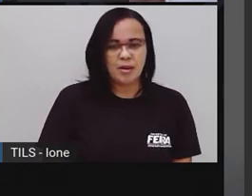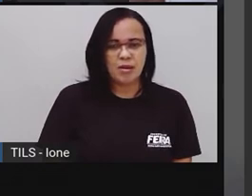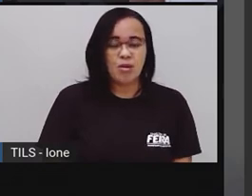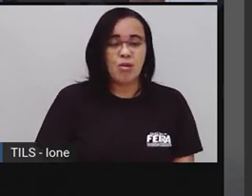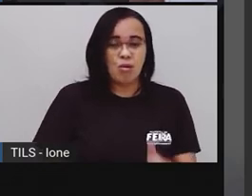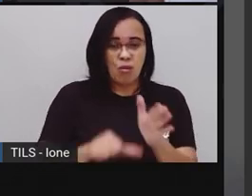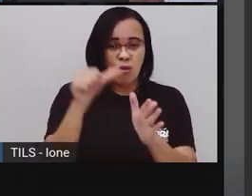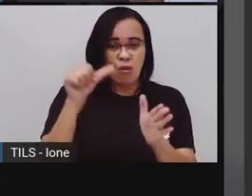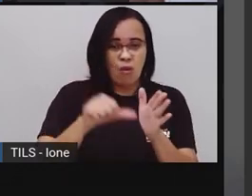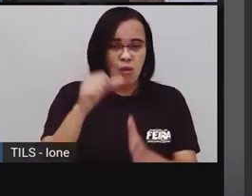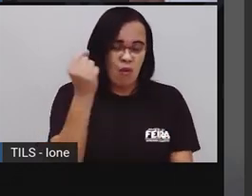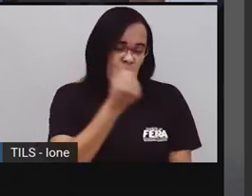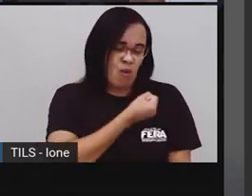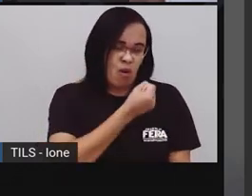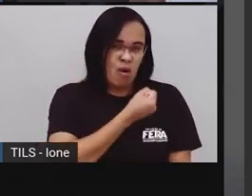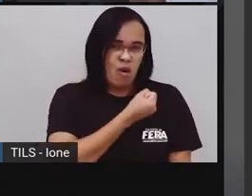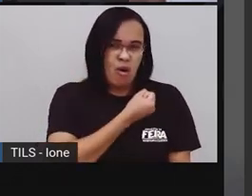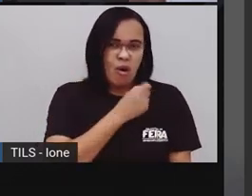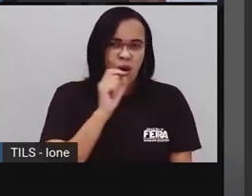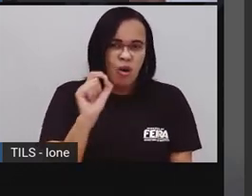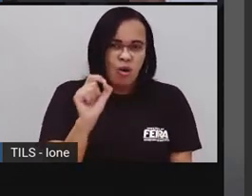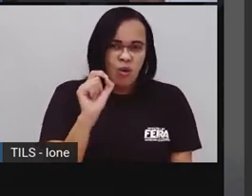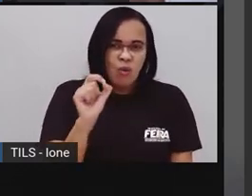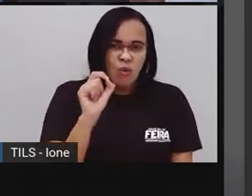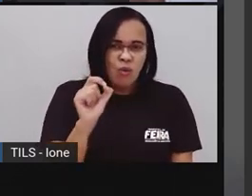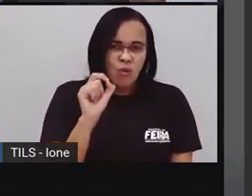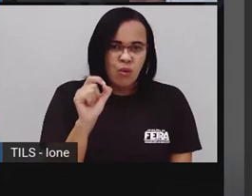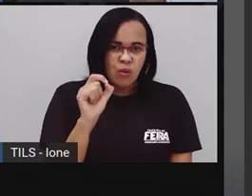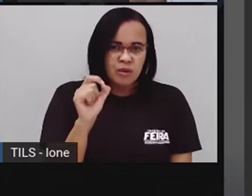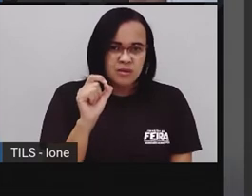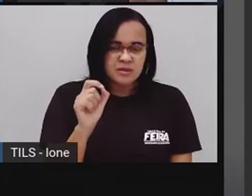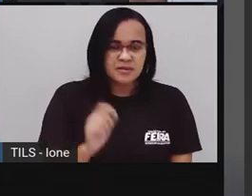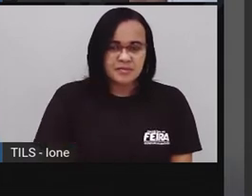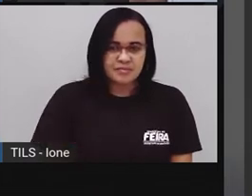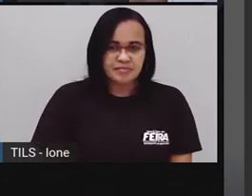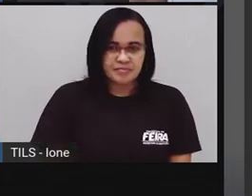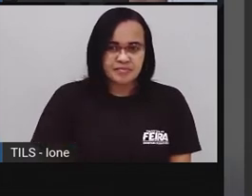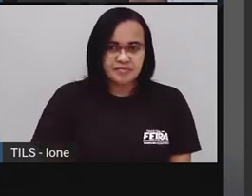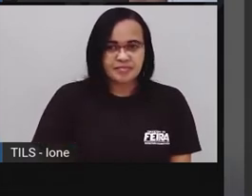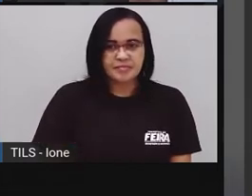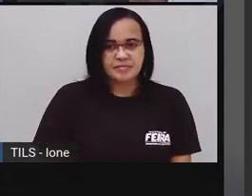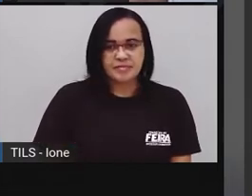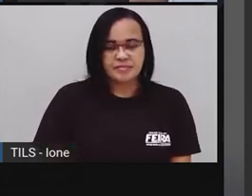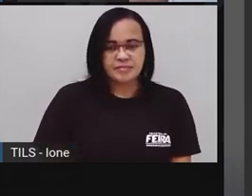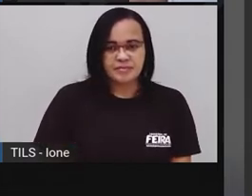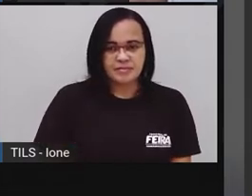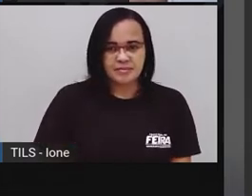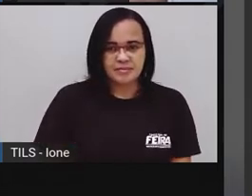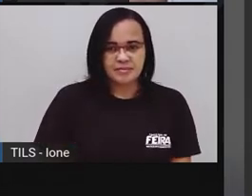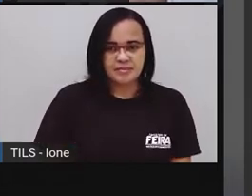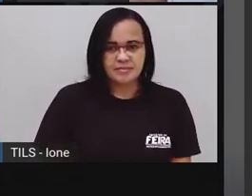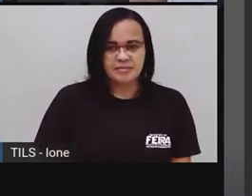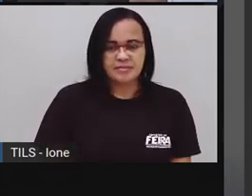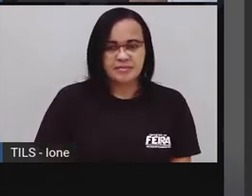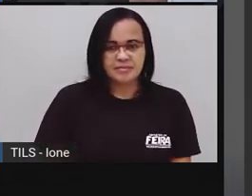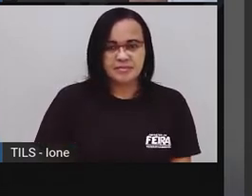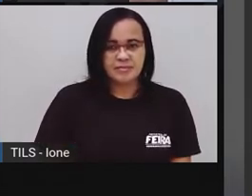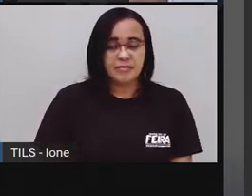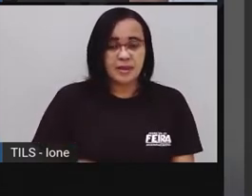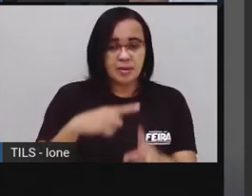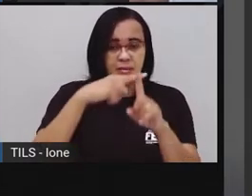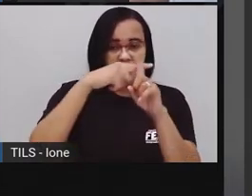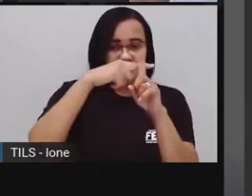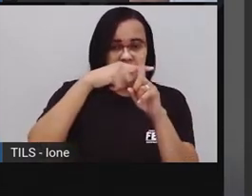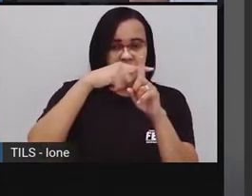tem aí, ó, 200, né, e 222. É esse número aqui, mais quem, ó,